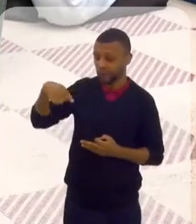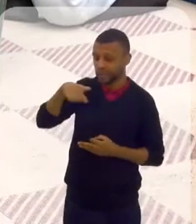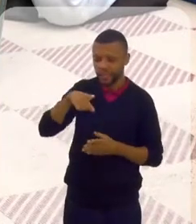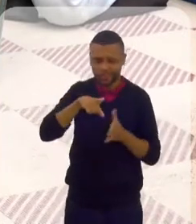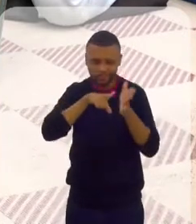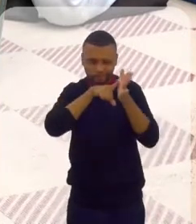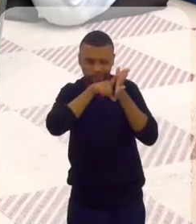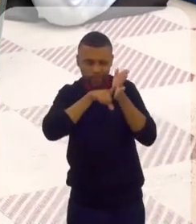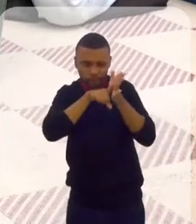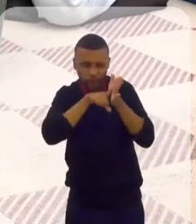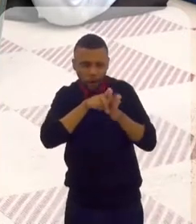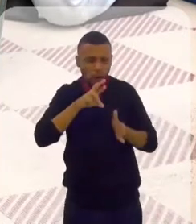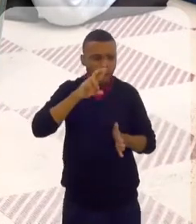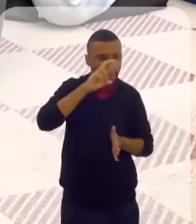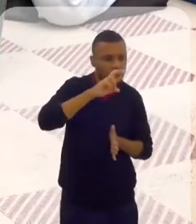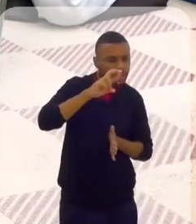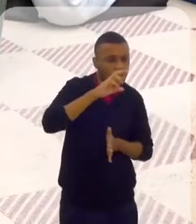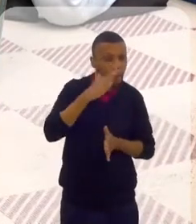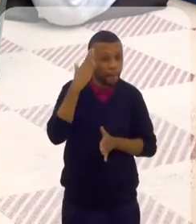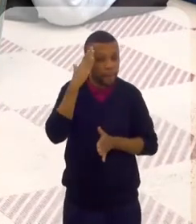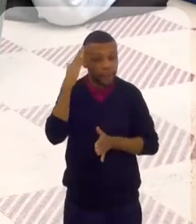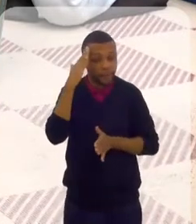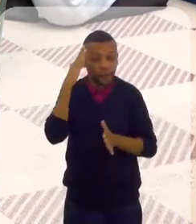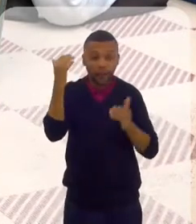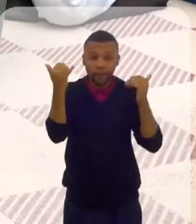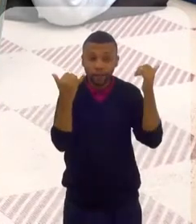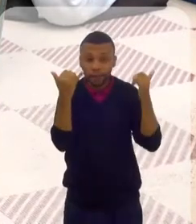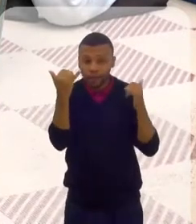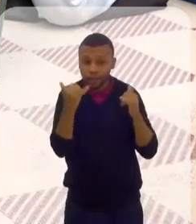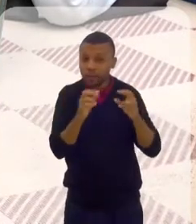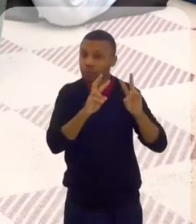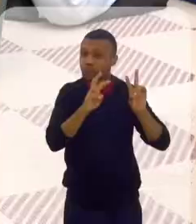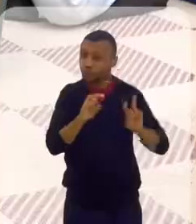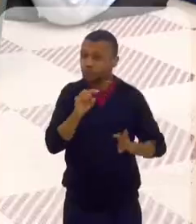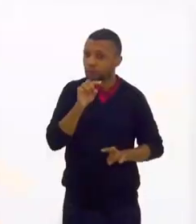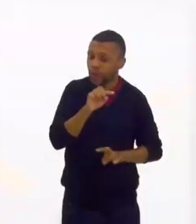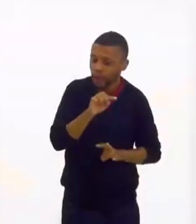para saber tudo sobre ela? É real isso?